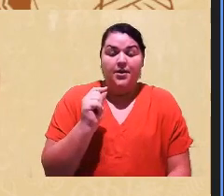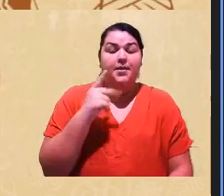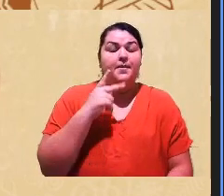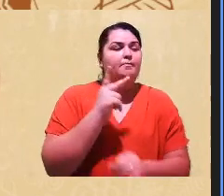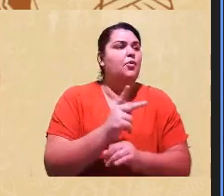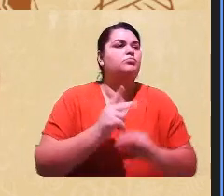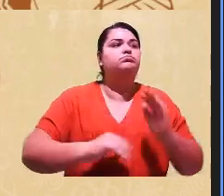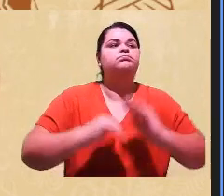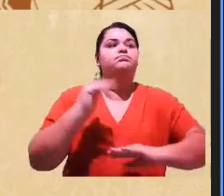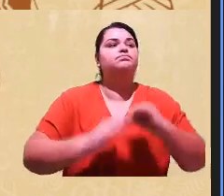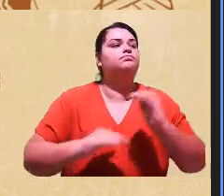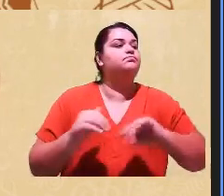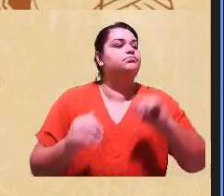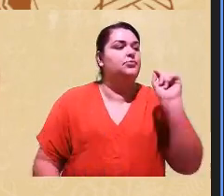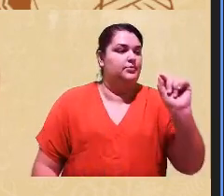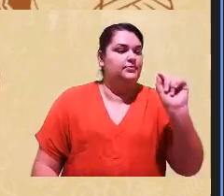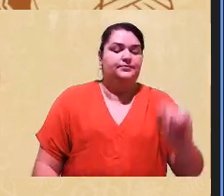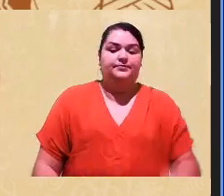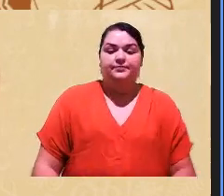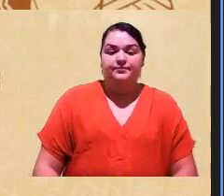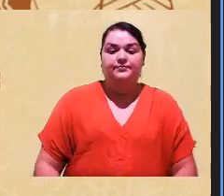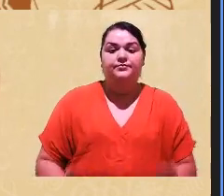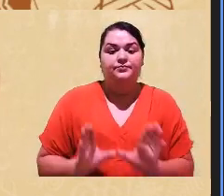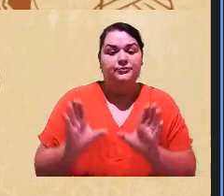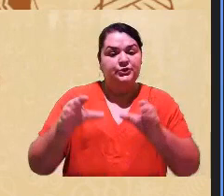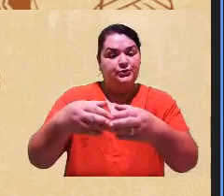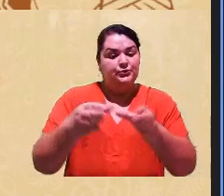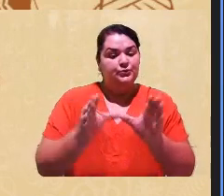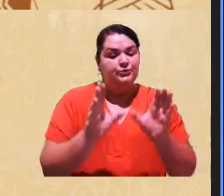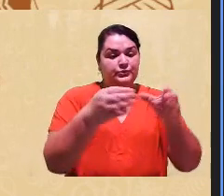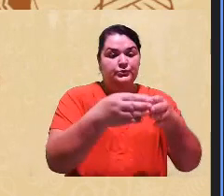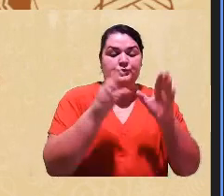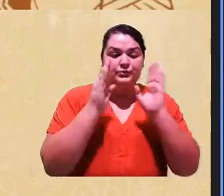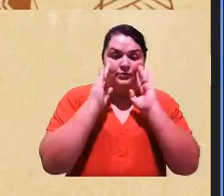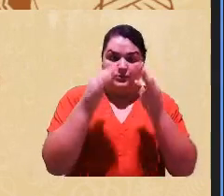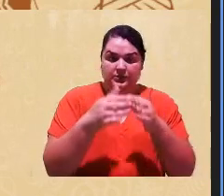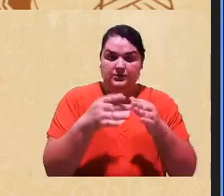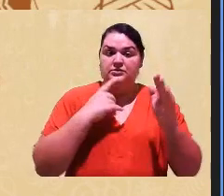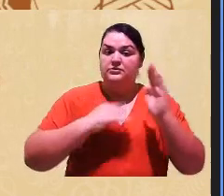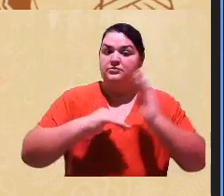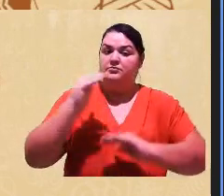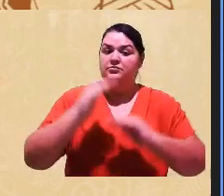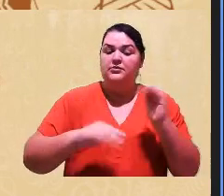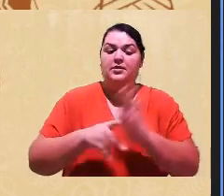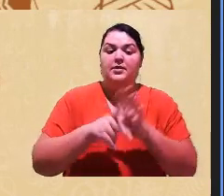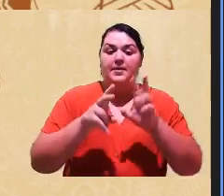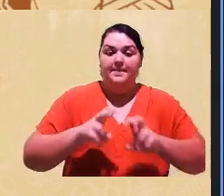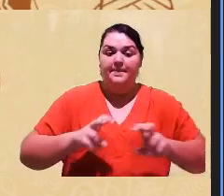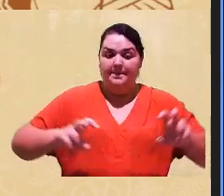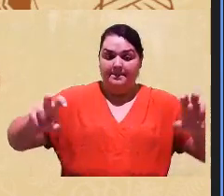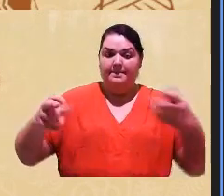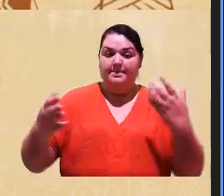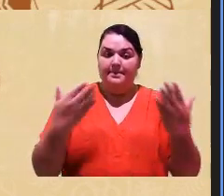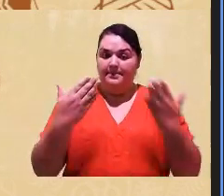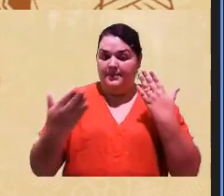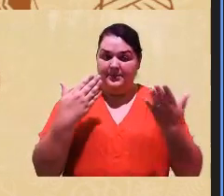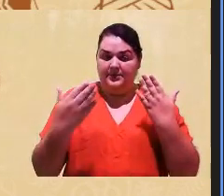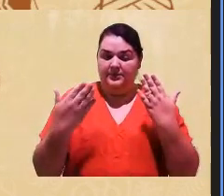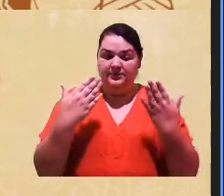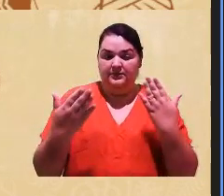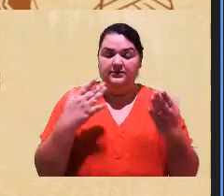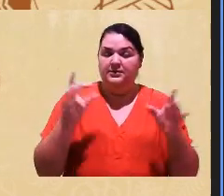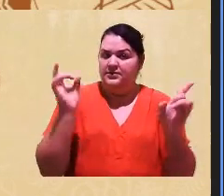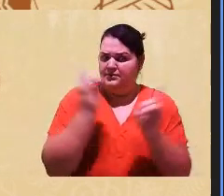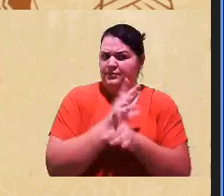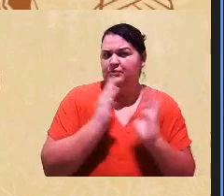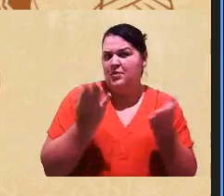fazer? Grupos focais com os membros de banco no final da avaliação. Terminou, terminou. Qual